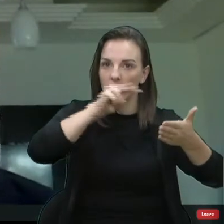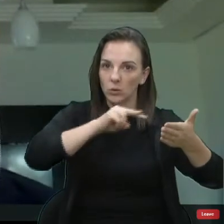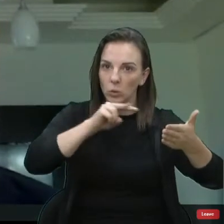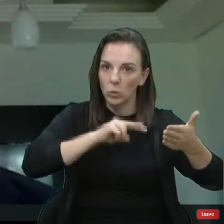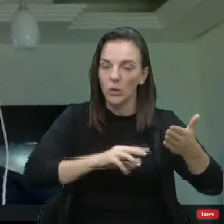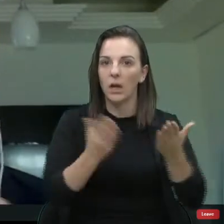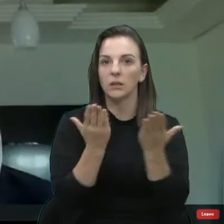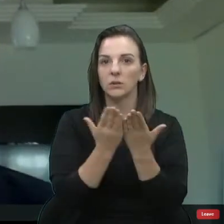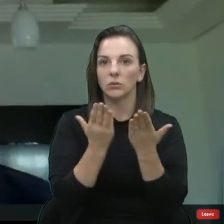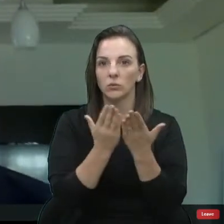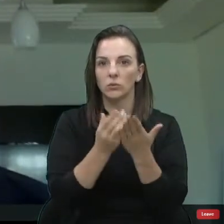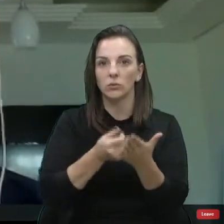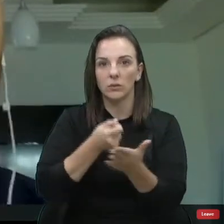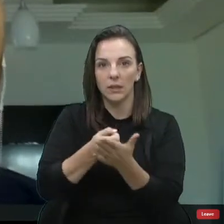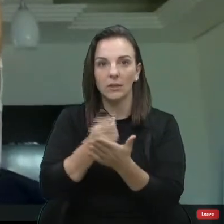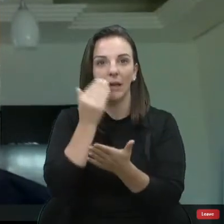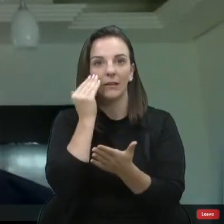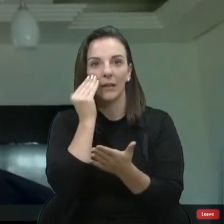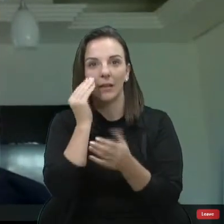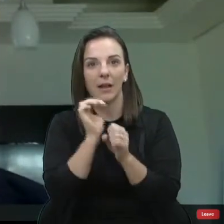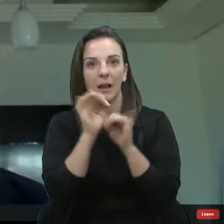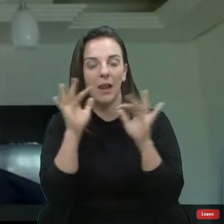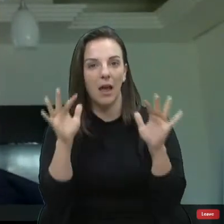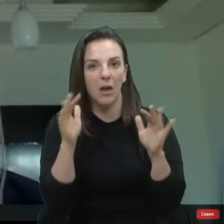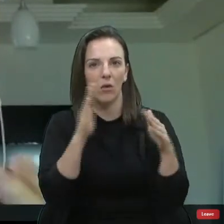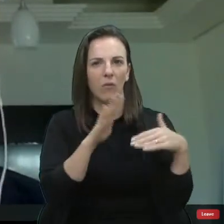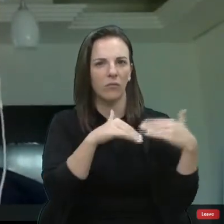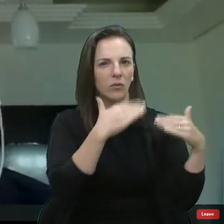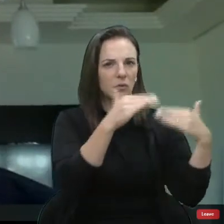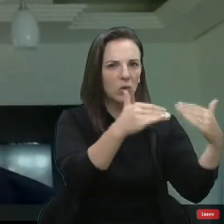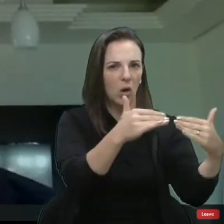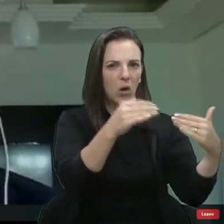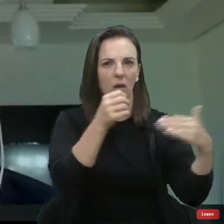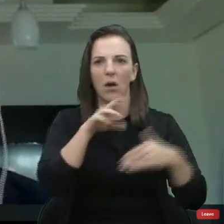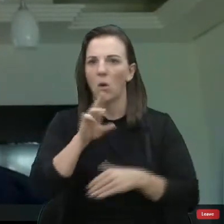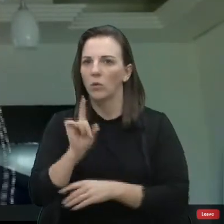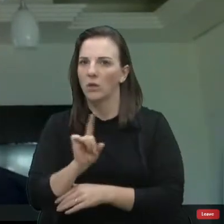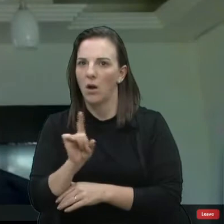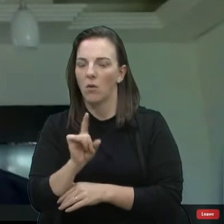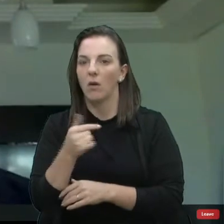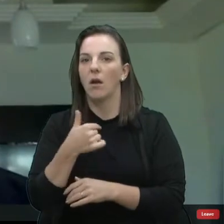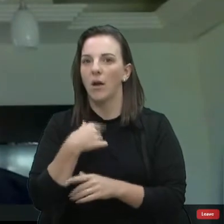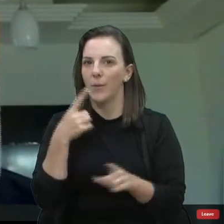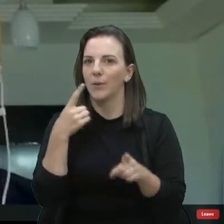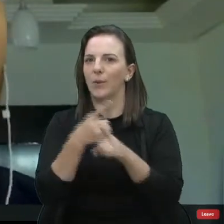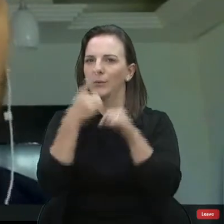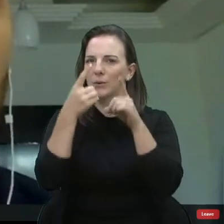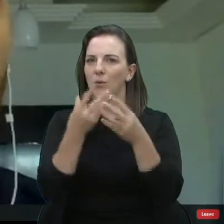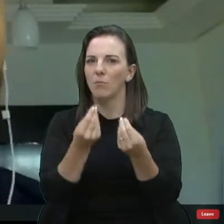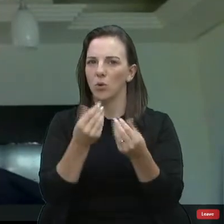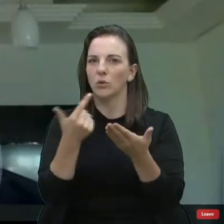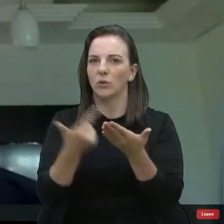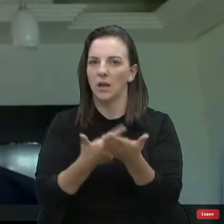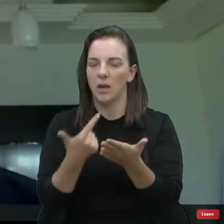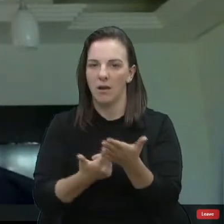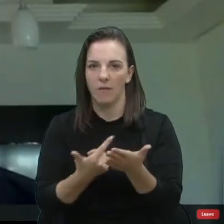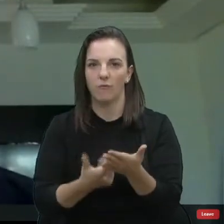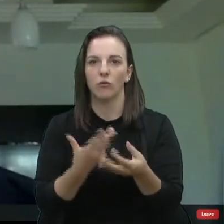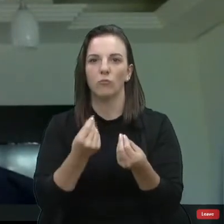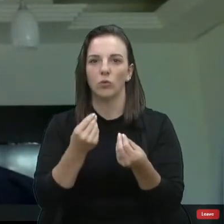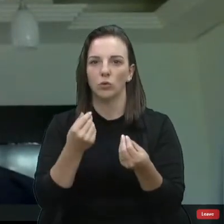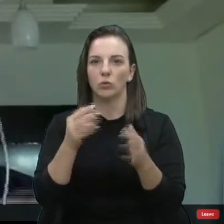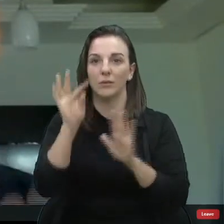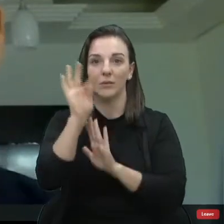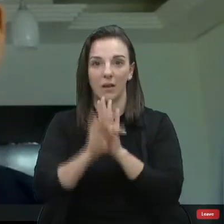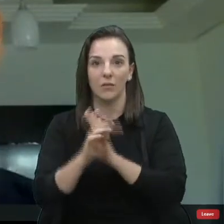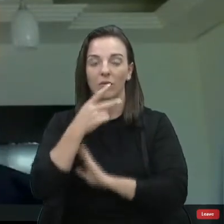entender se isso funcionava ou não. E eu tenho encontrado muita bibliografia, muita literatura dizendo que não funciona. Então,